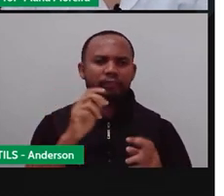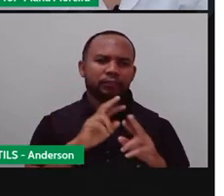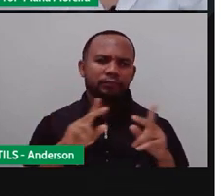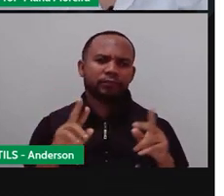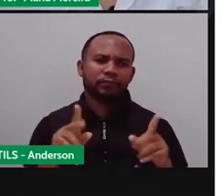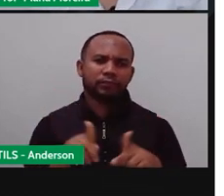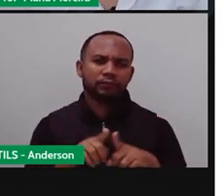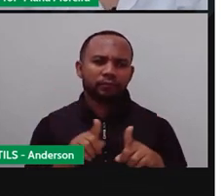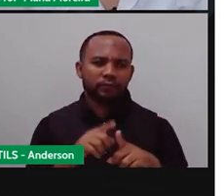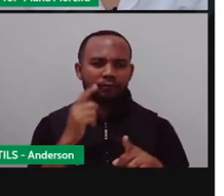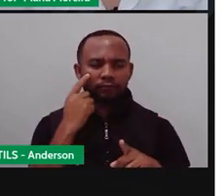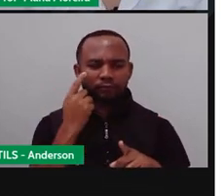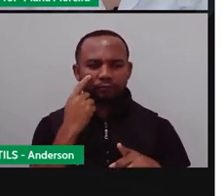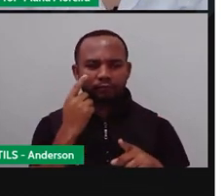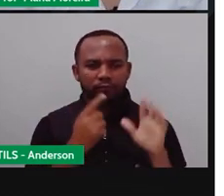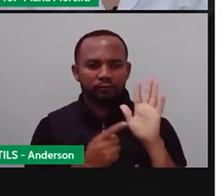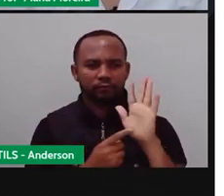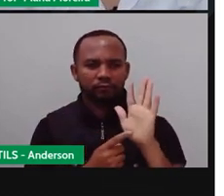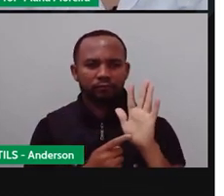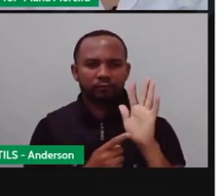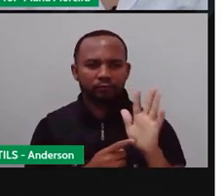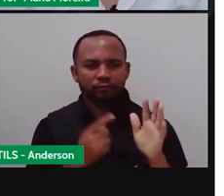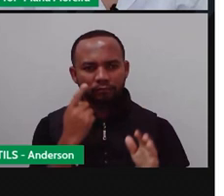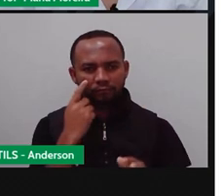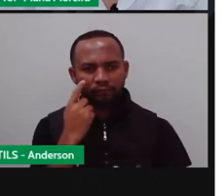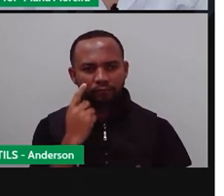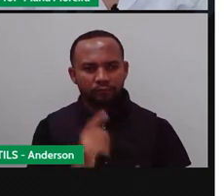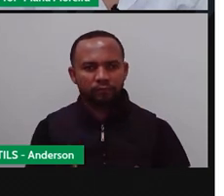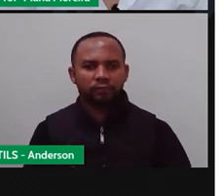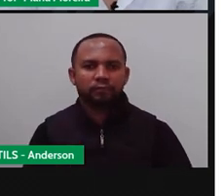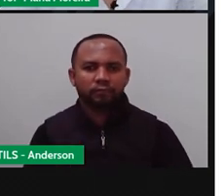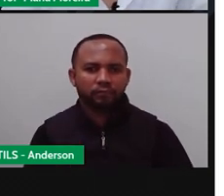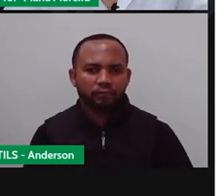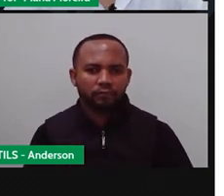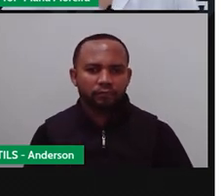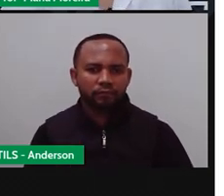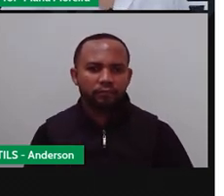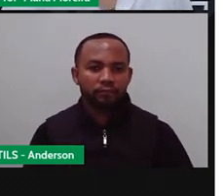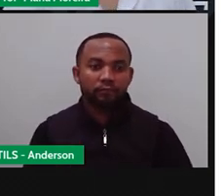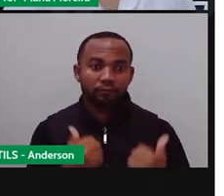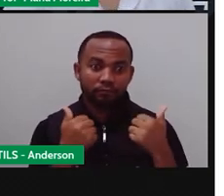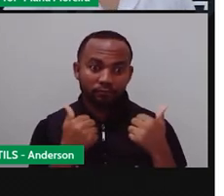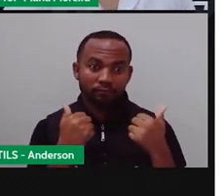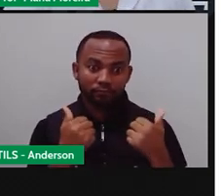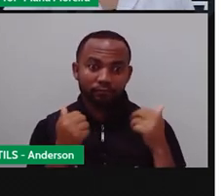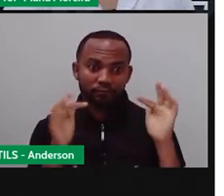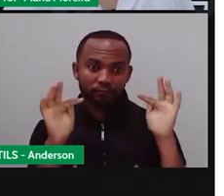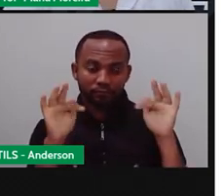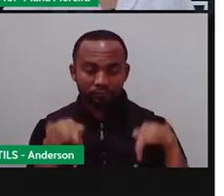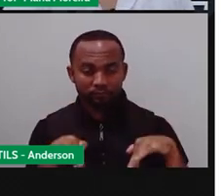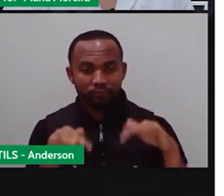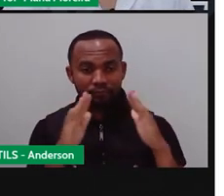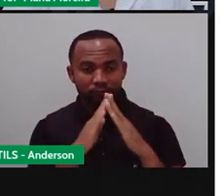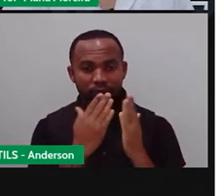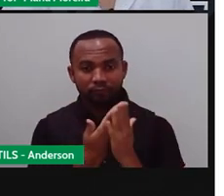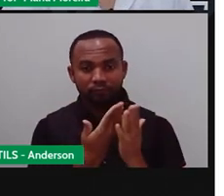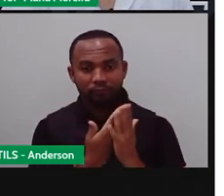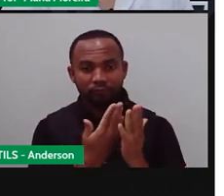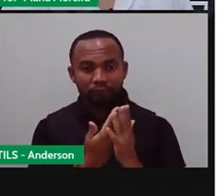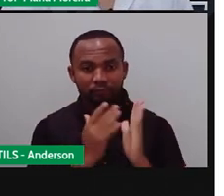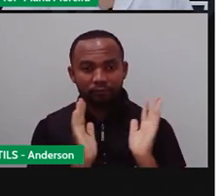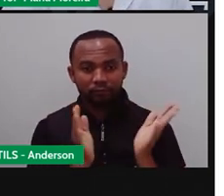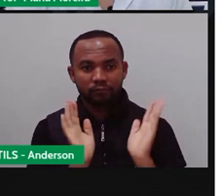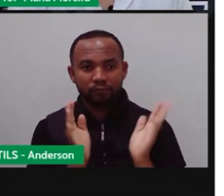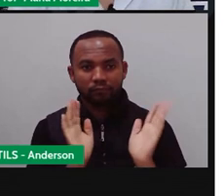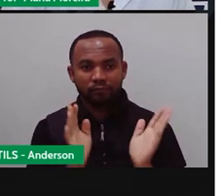Depois a Pro mostra aqui na nossa próxima aula de linguagens como é que ficou. Tá? E encerramos aí mais uma aula. Nossa!